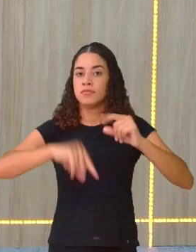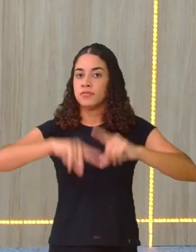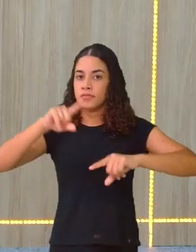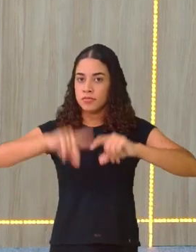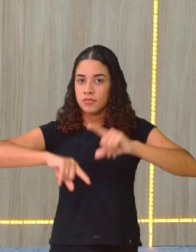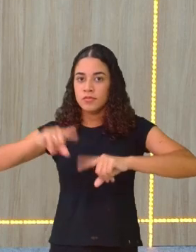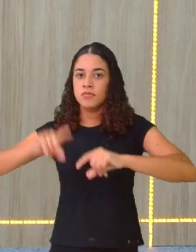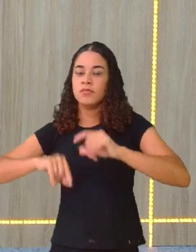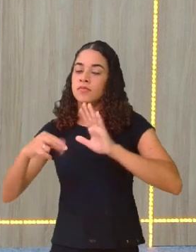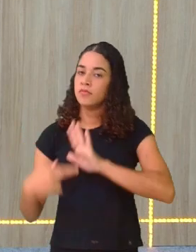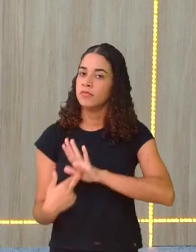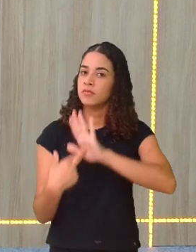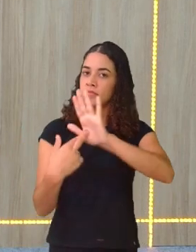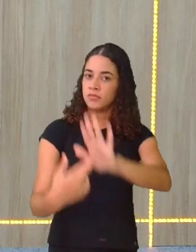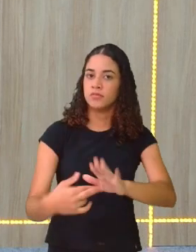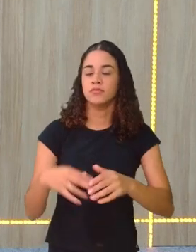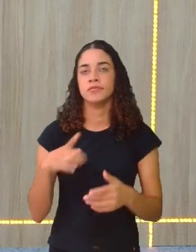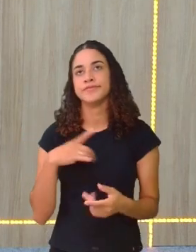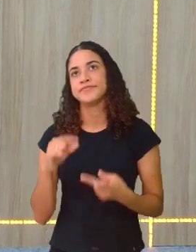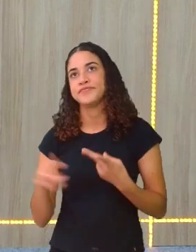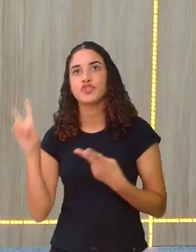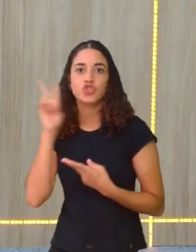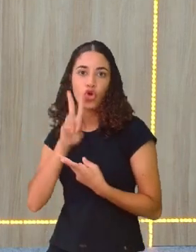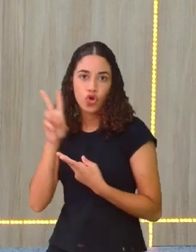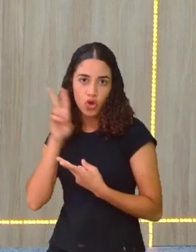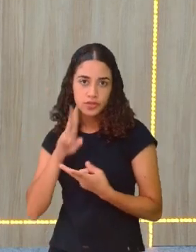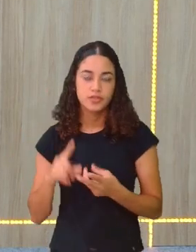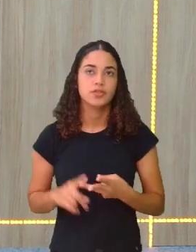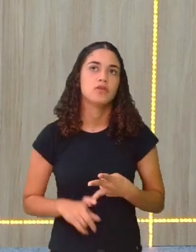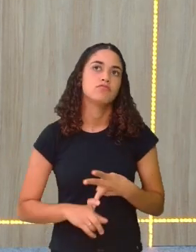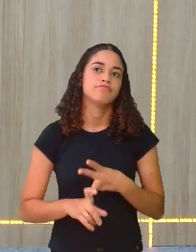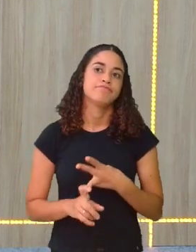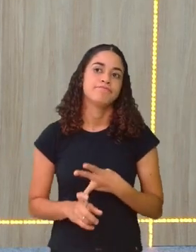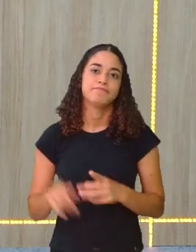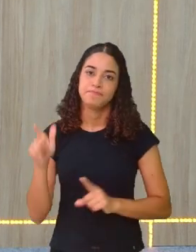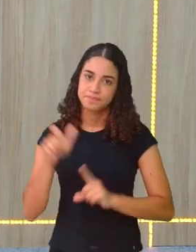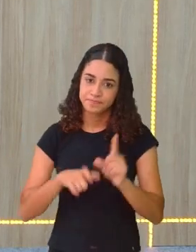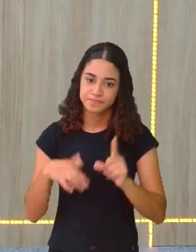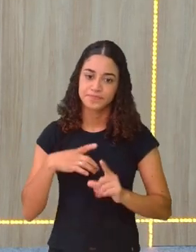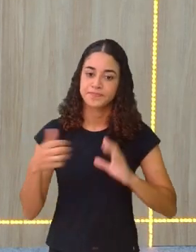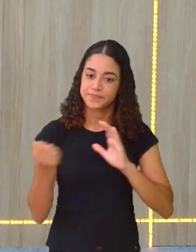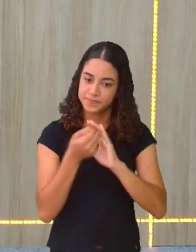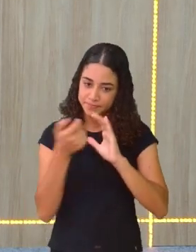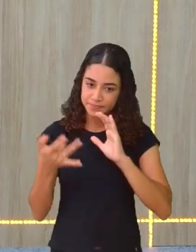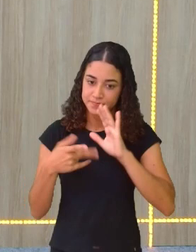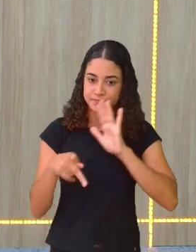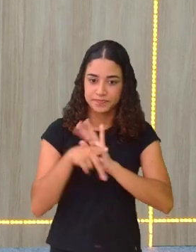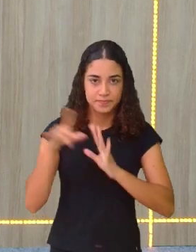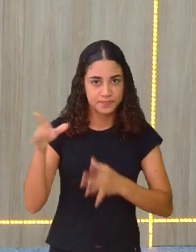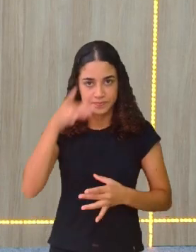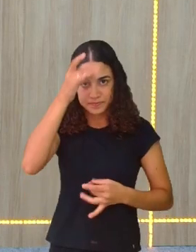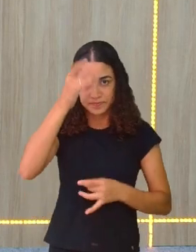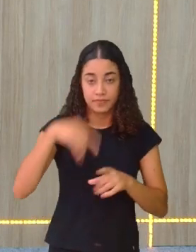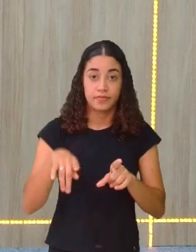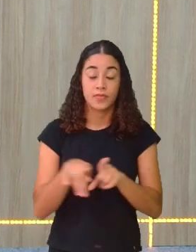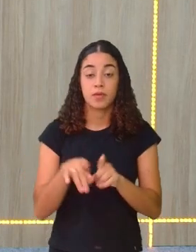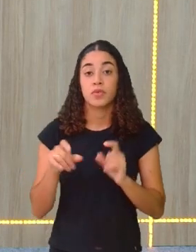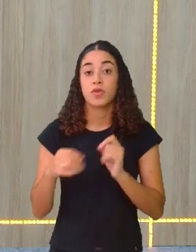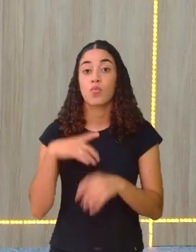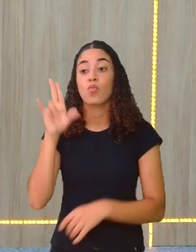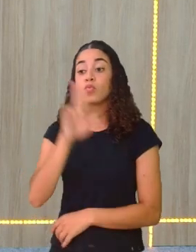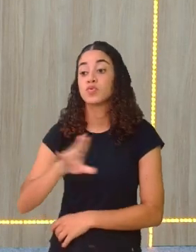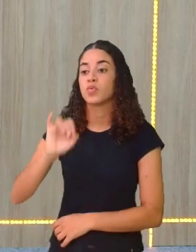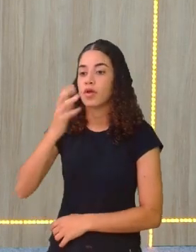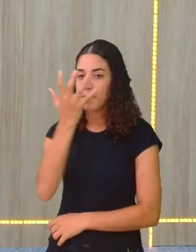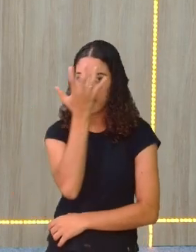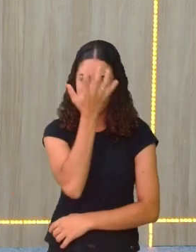representação. Tem histórias. Os personagens têm história, tem caracterização. Tem o uso da máscara, que